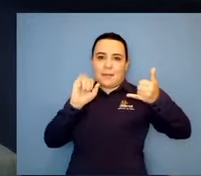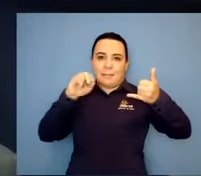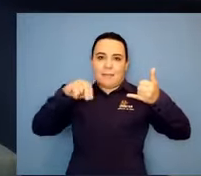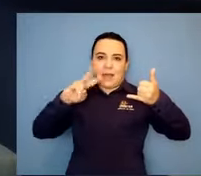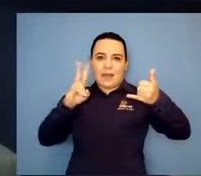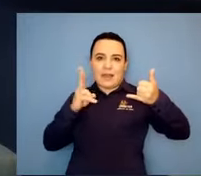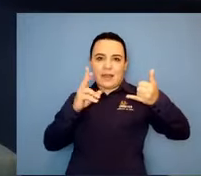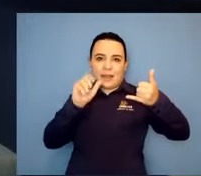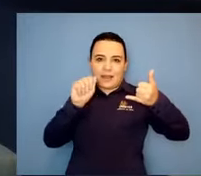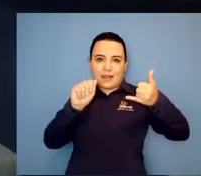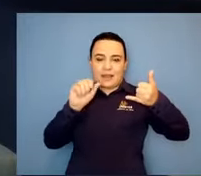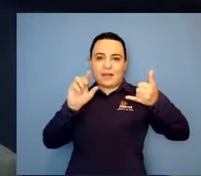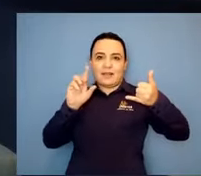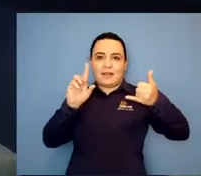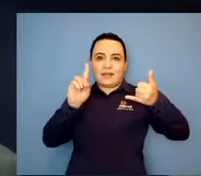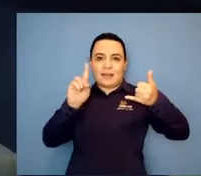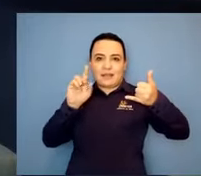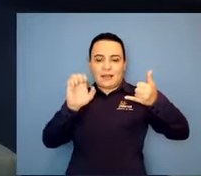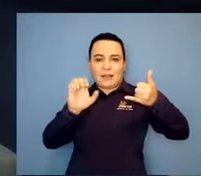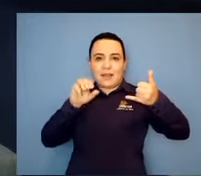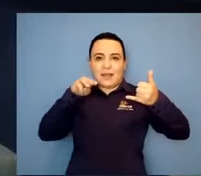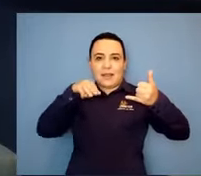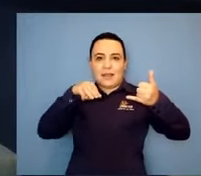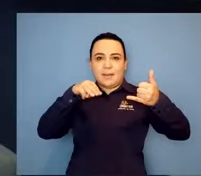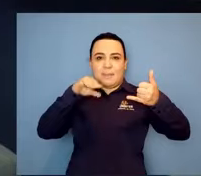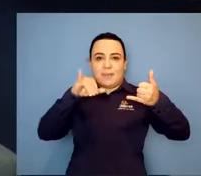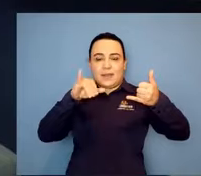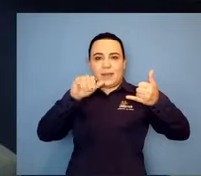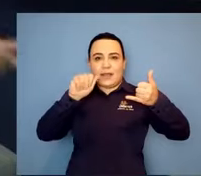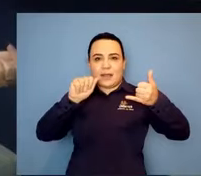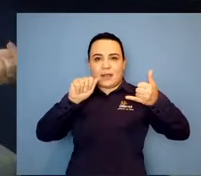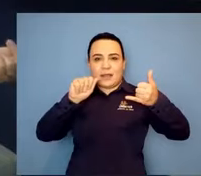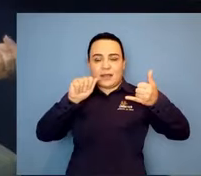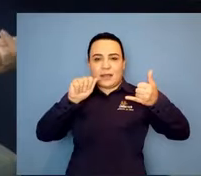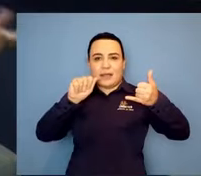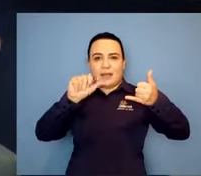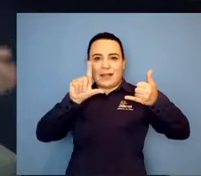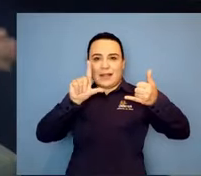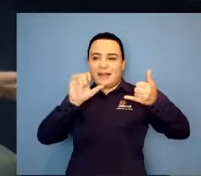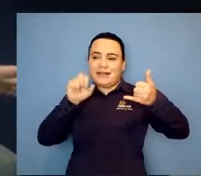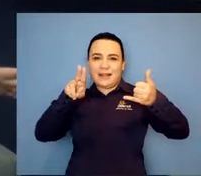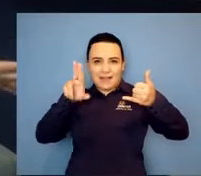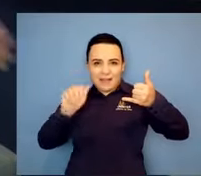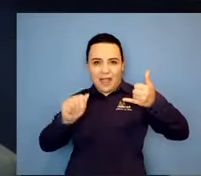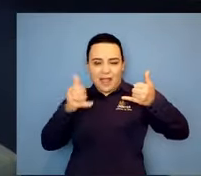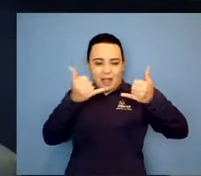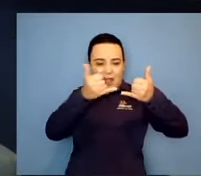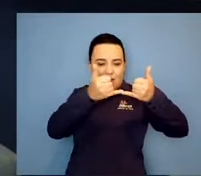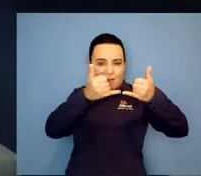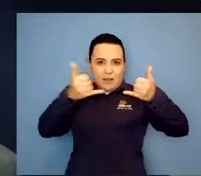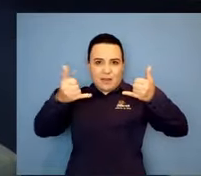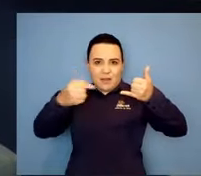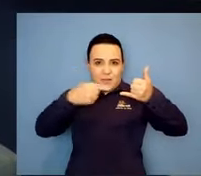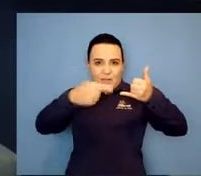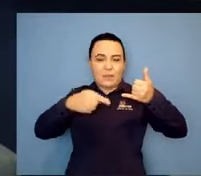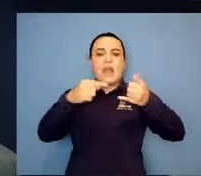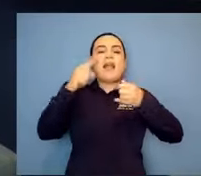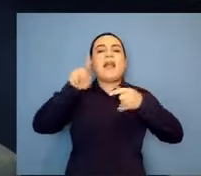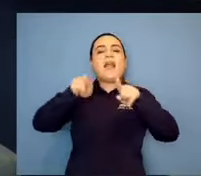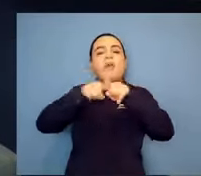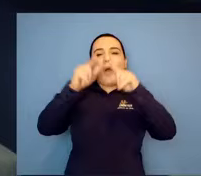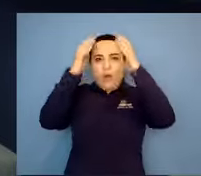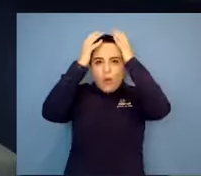Né? Então, o que tem acontecido é isso. Então, a mãe já tem um, mas investiga, o outro tem e não tem sintomas.